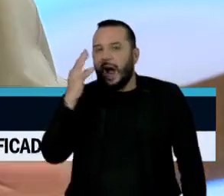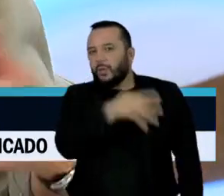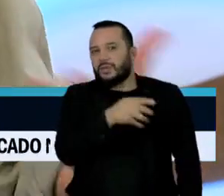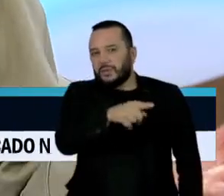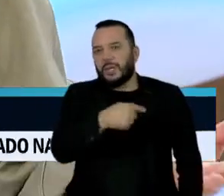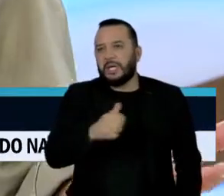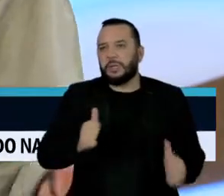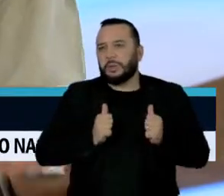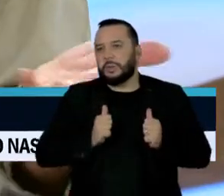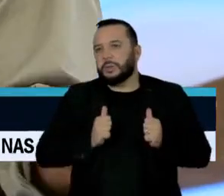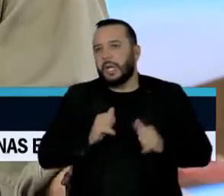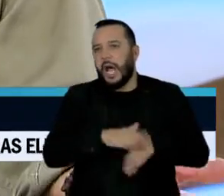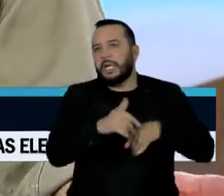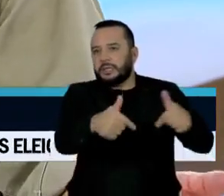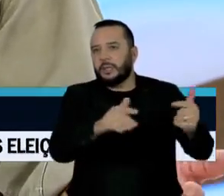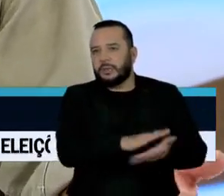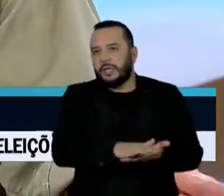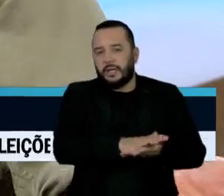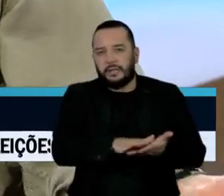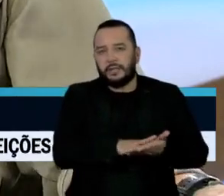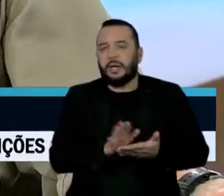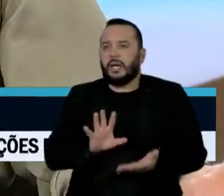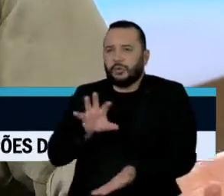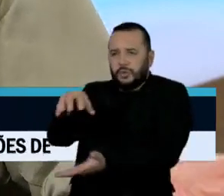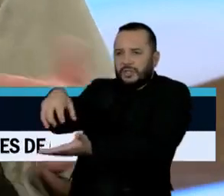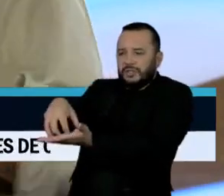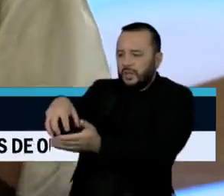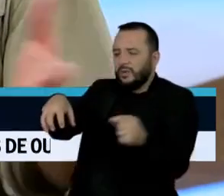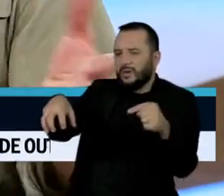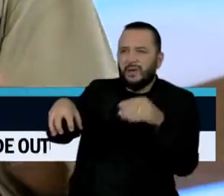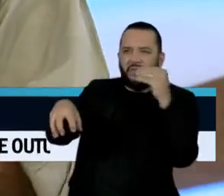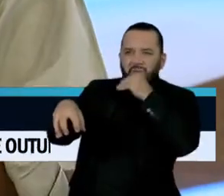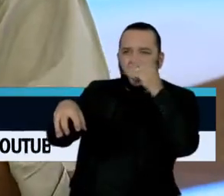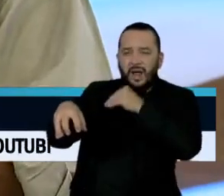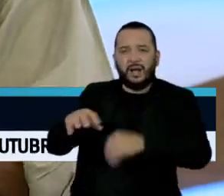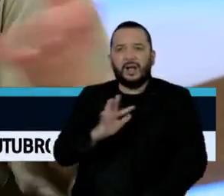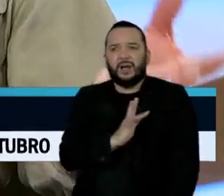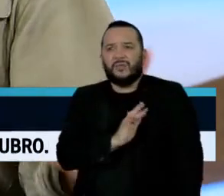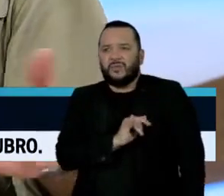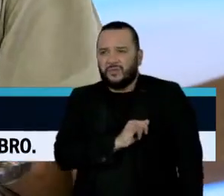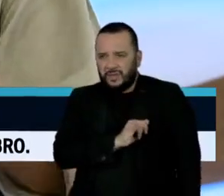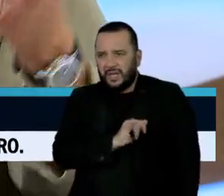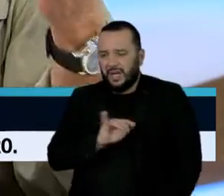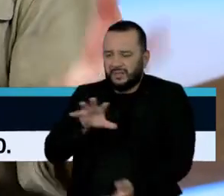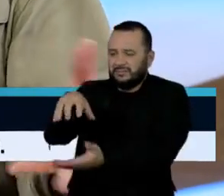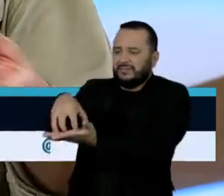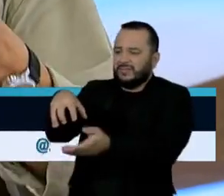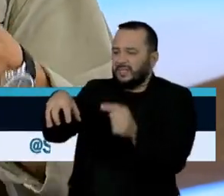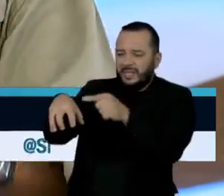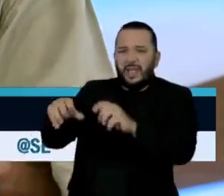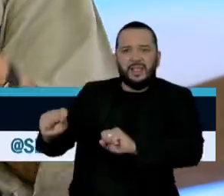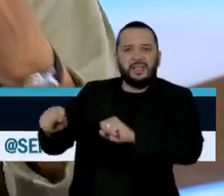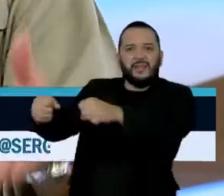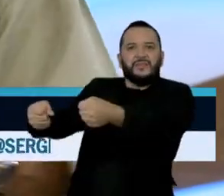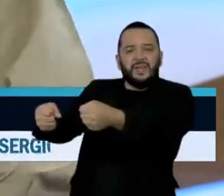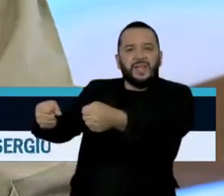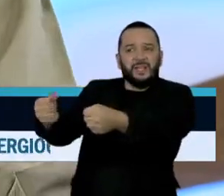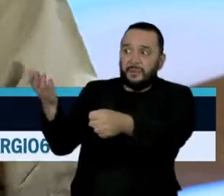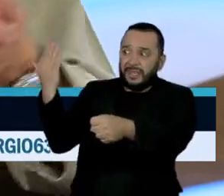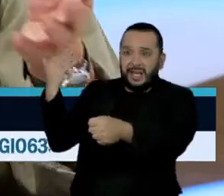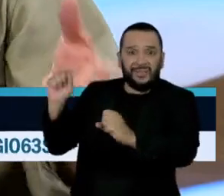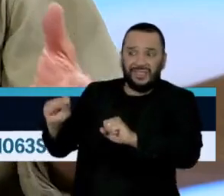Os órgãos foram enfraquecidos. A FUNAI, praticamente criada para a defesa dos povos